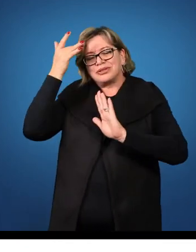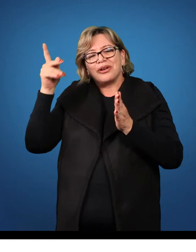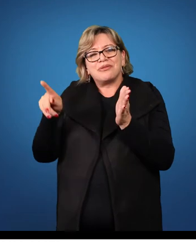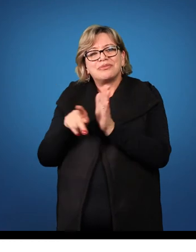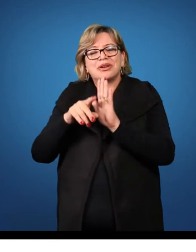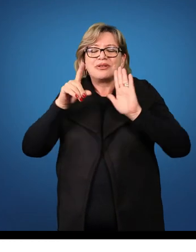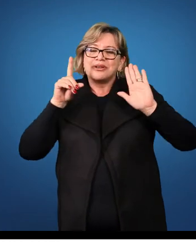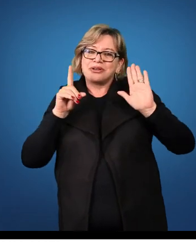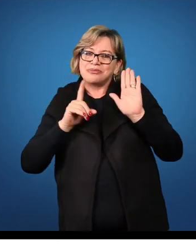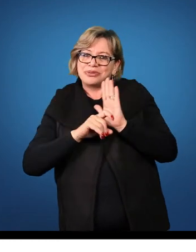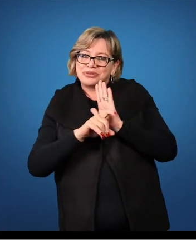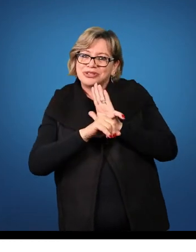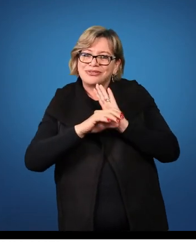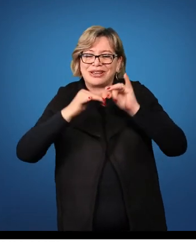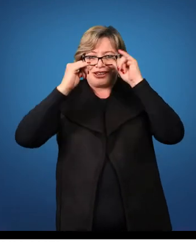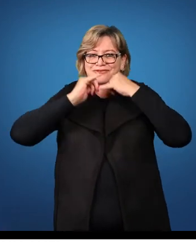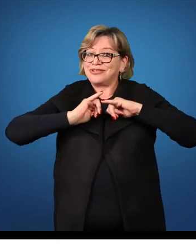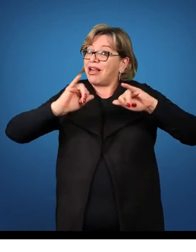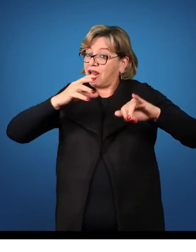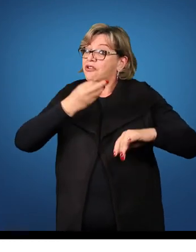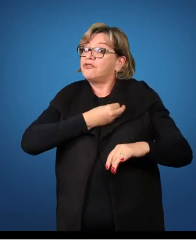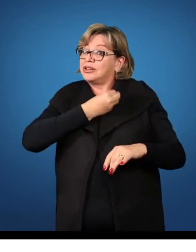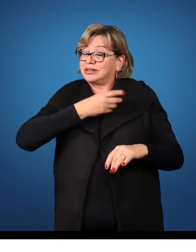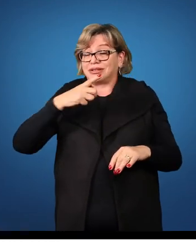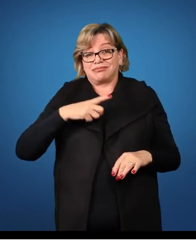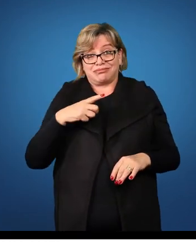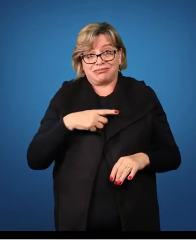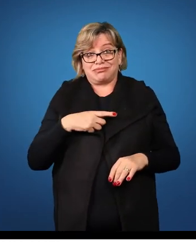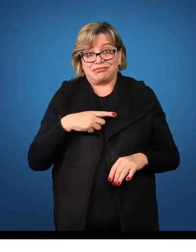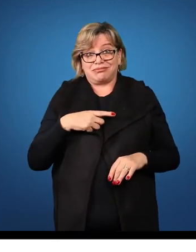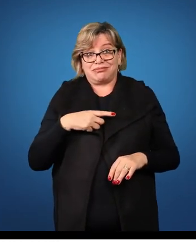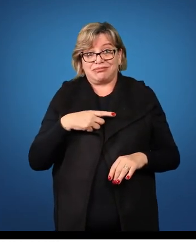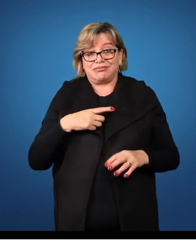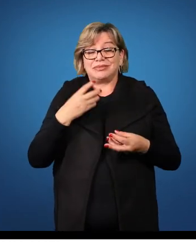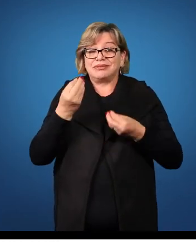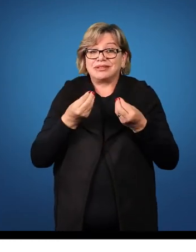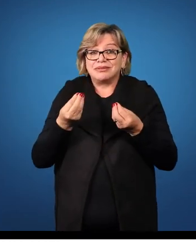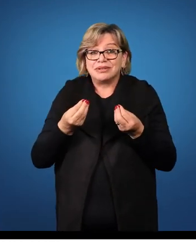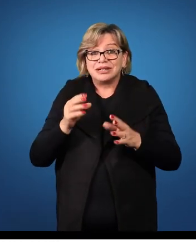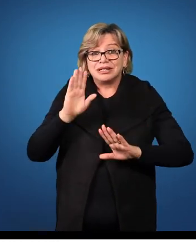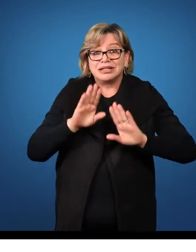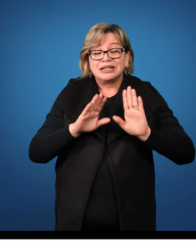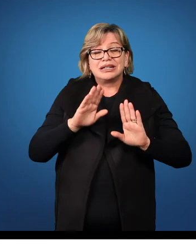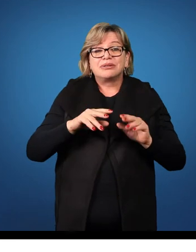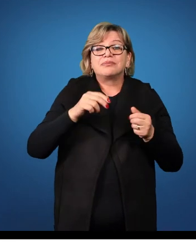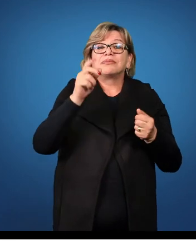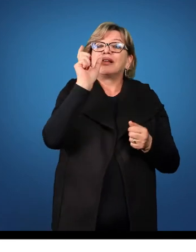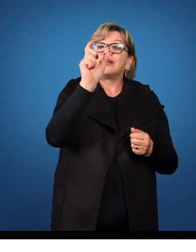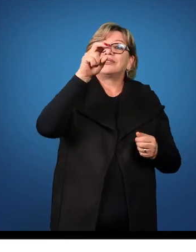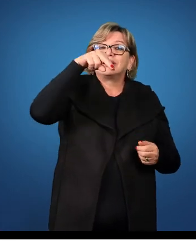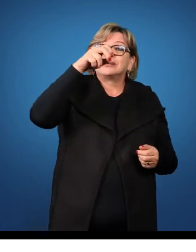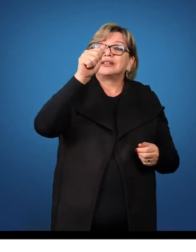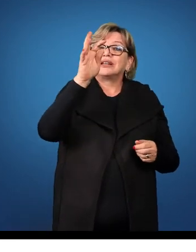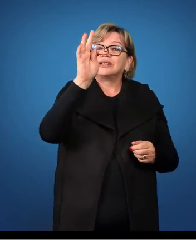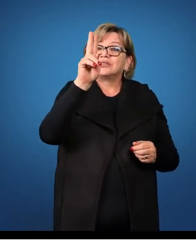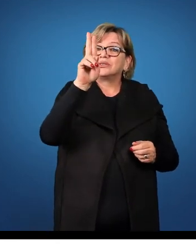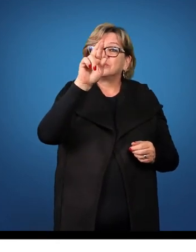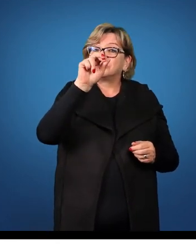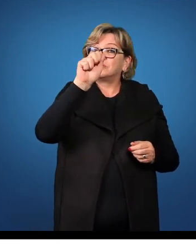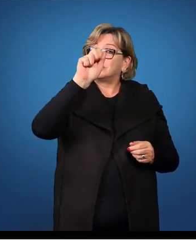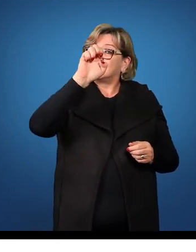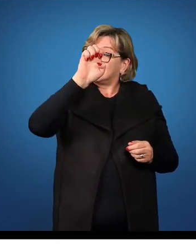ele vai dizer que é um ser animado. A natureza, ser animado ou inanimado? Mesmo caso.